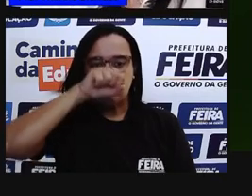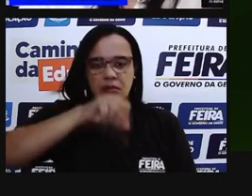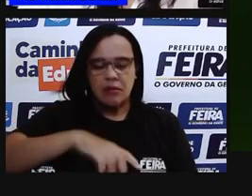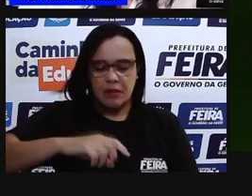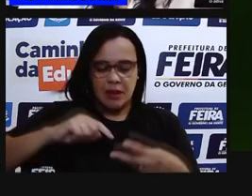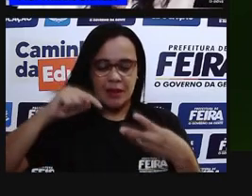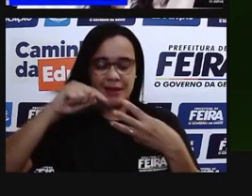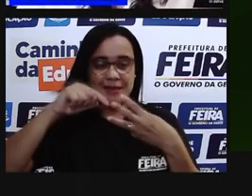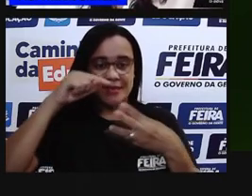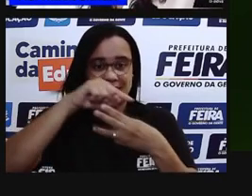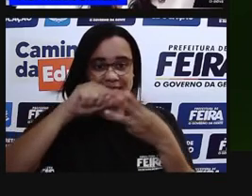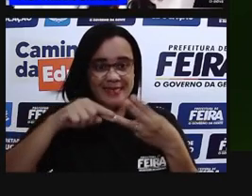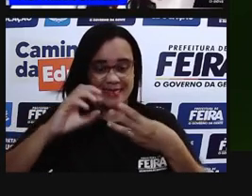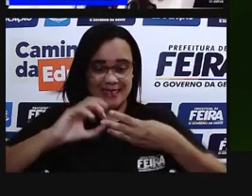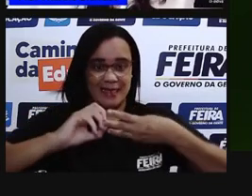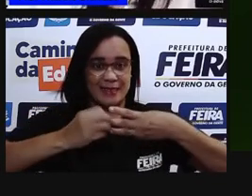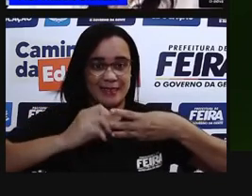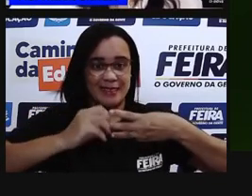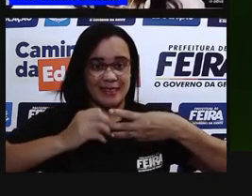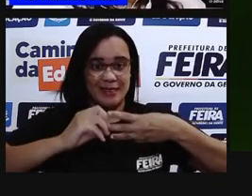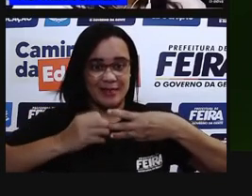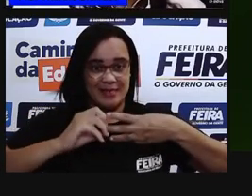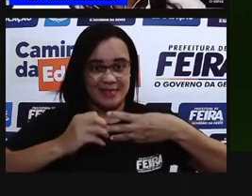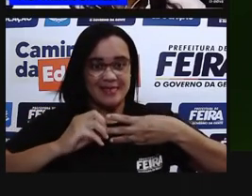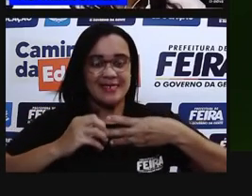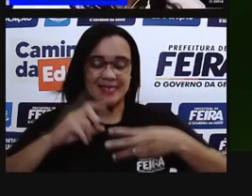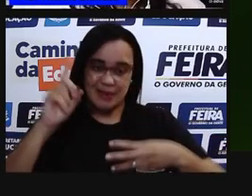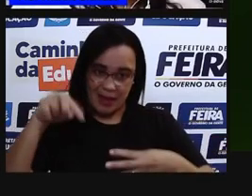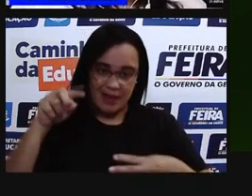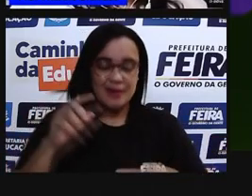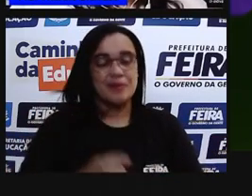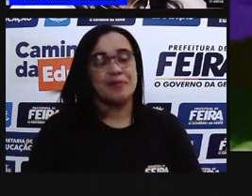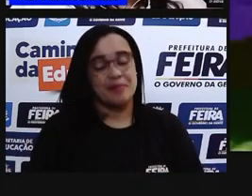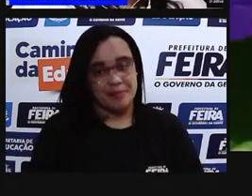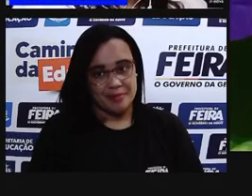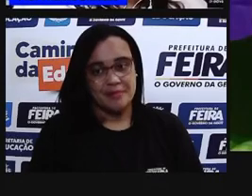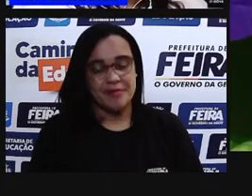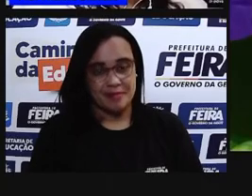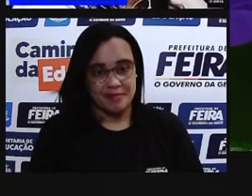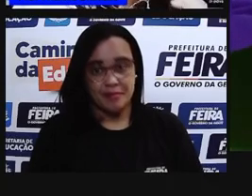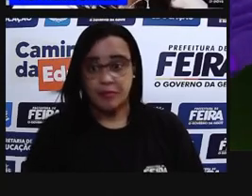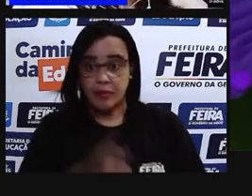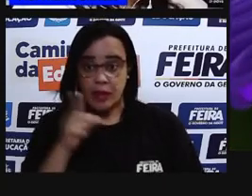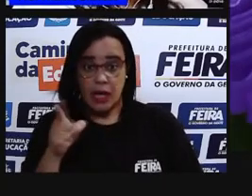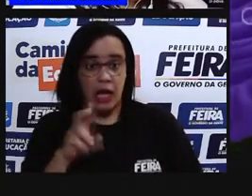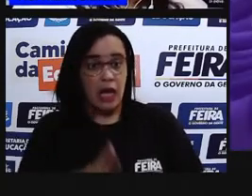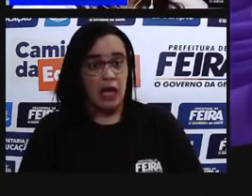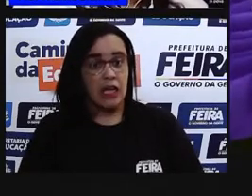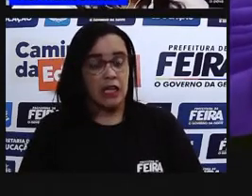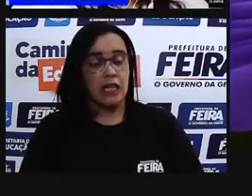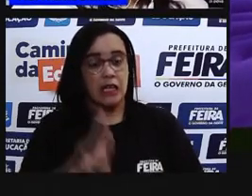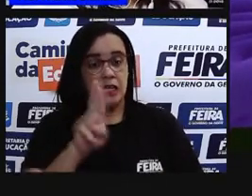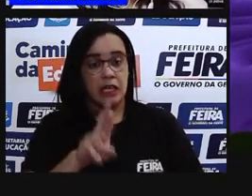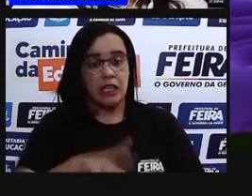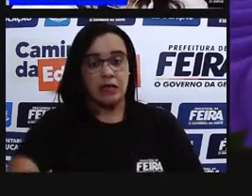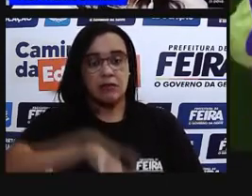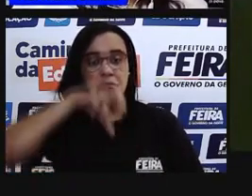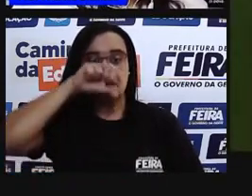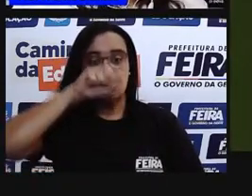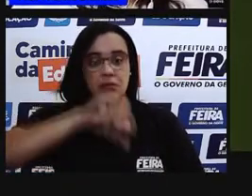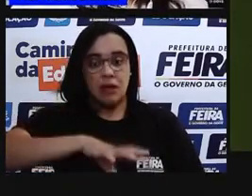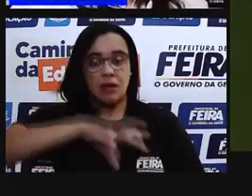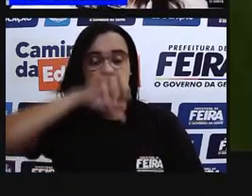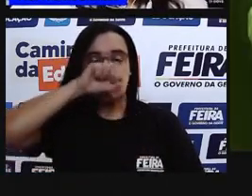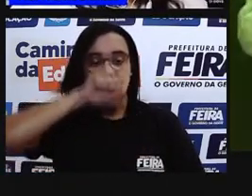responsável por essa respiração? A nossa mitocôndria. E só tem a mitocôndria, pronto. Não. A gente também